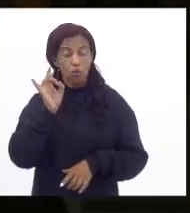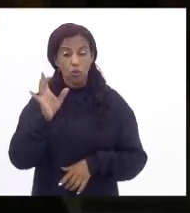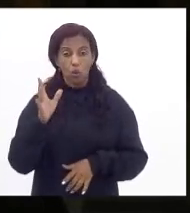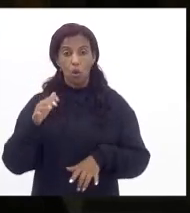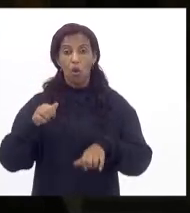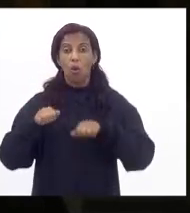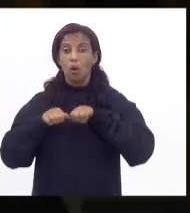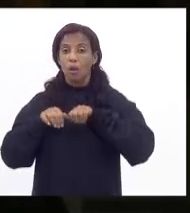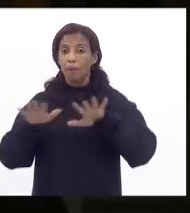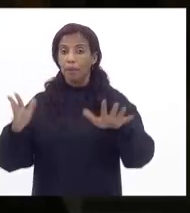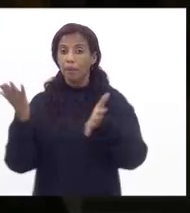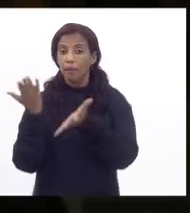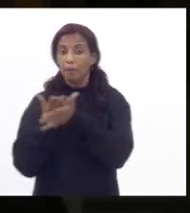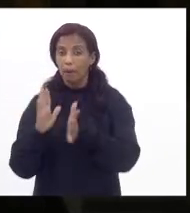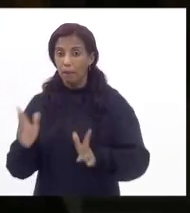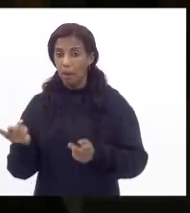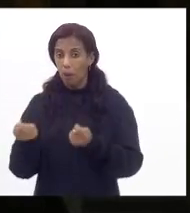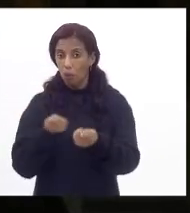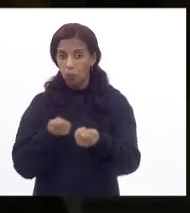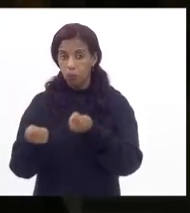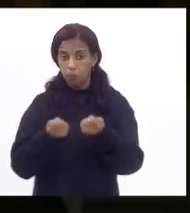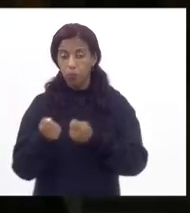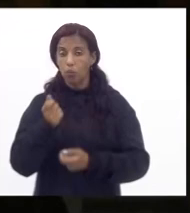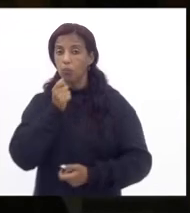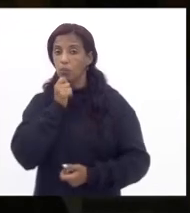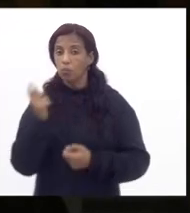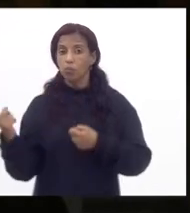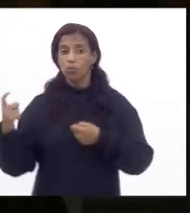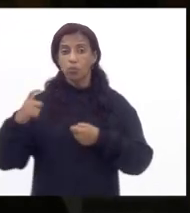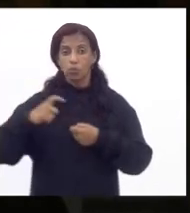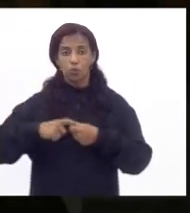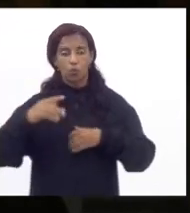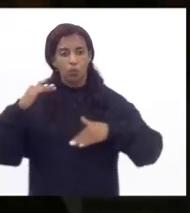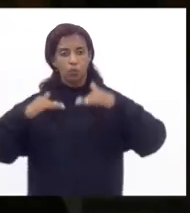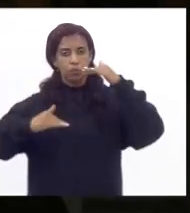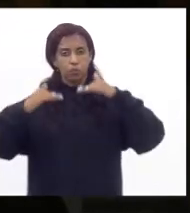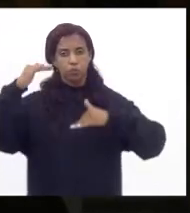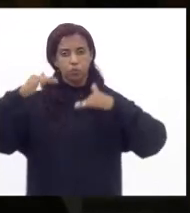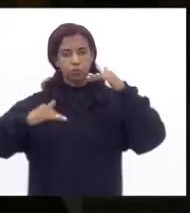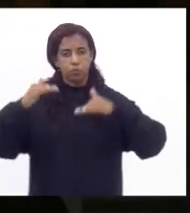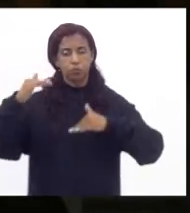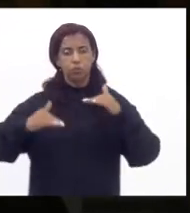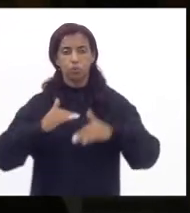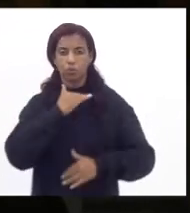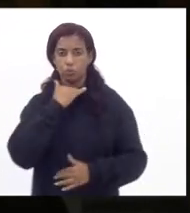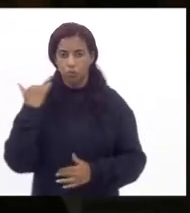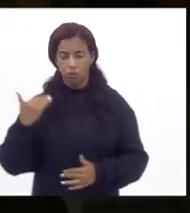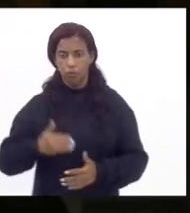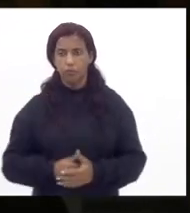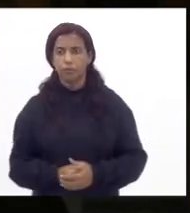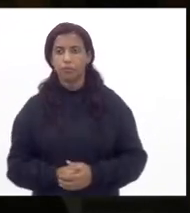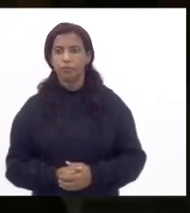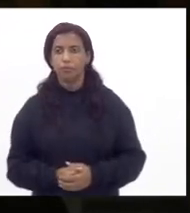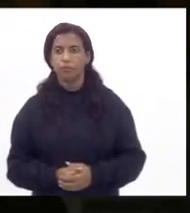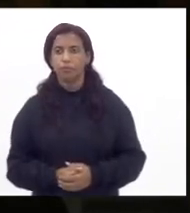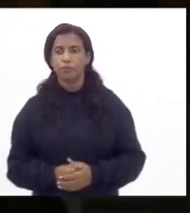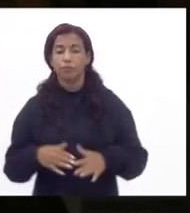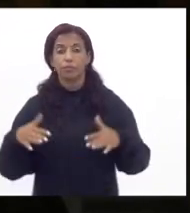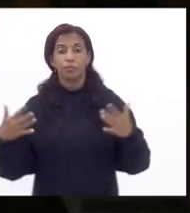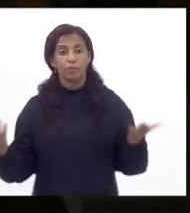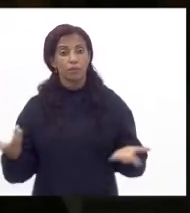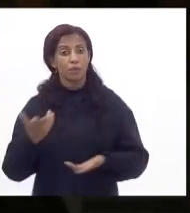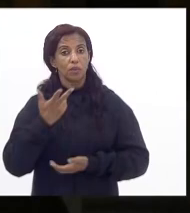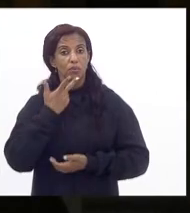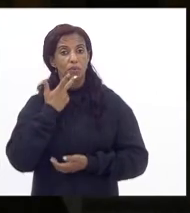estiver sob controle para que a gente não tenha de novo uma elevação no número de mortes e aí o que se diz na